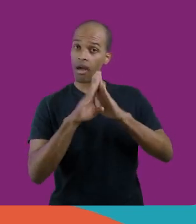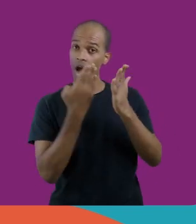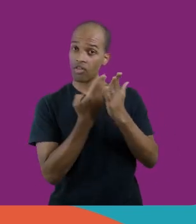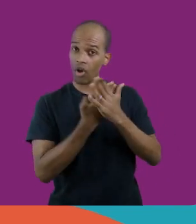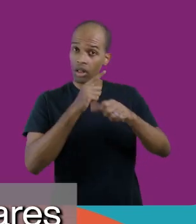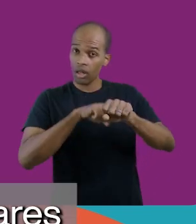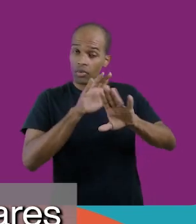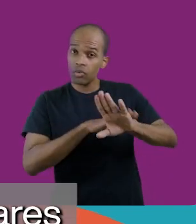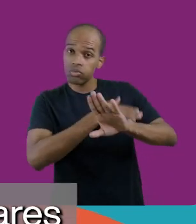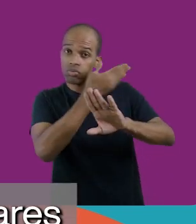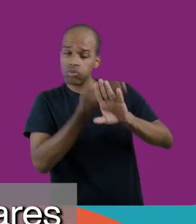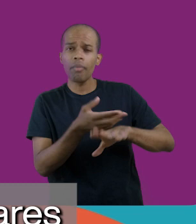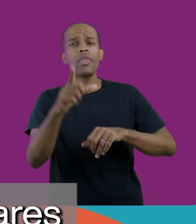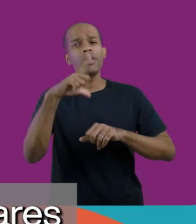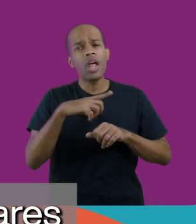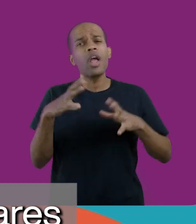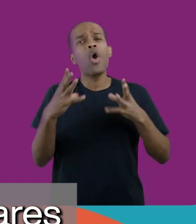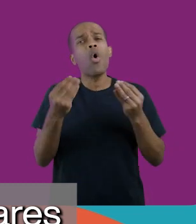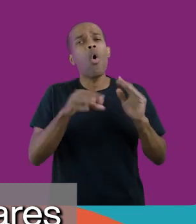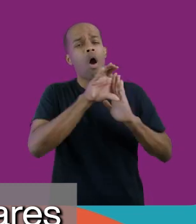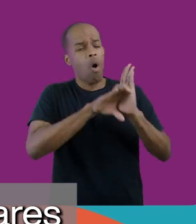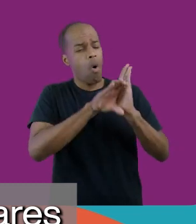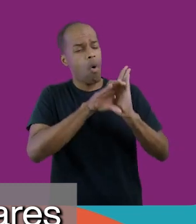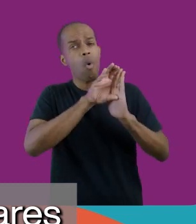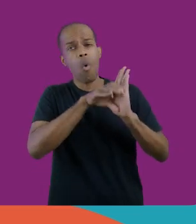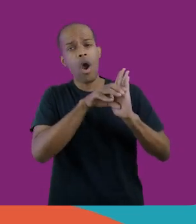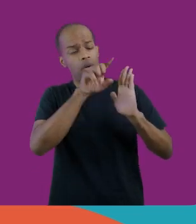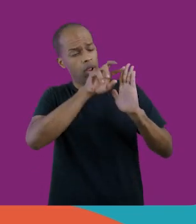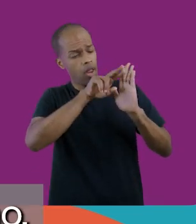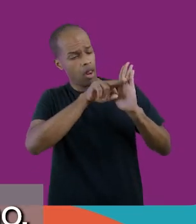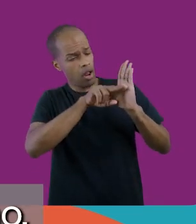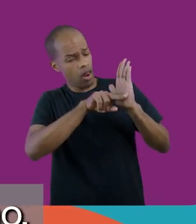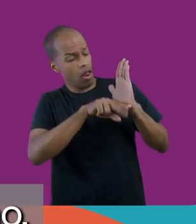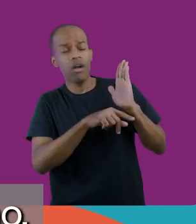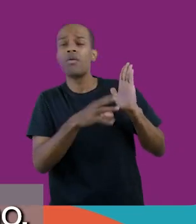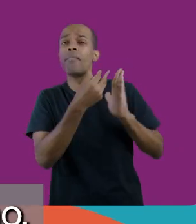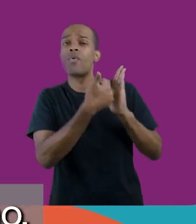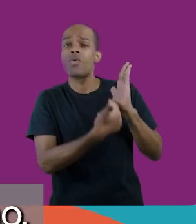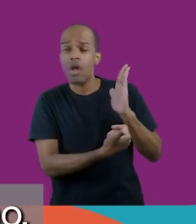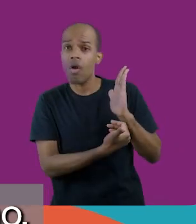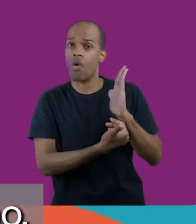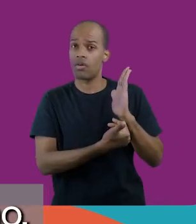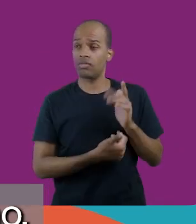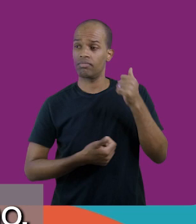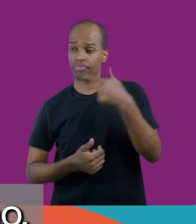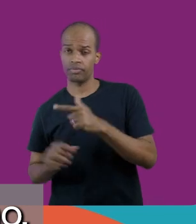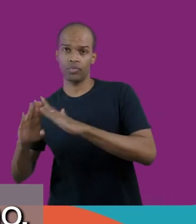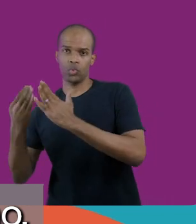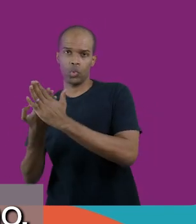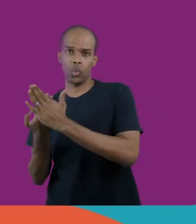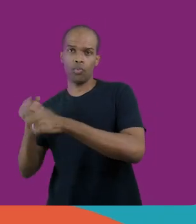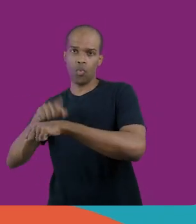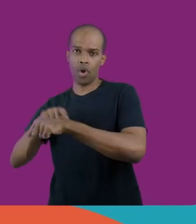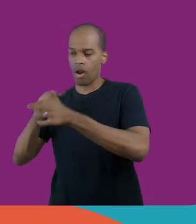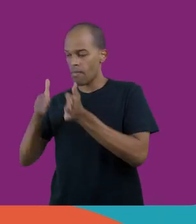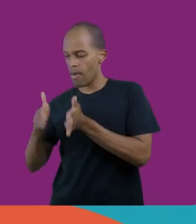a escola de tempo integral, ela tem uma série de componentes curriculares que há mais do que as demais unidades